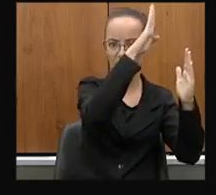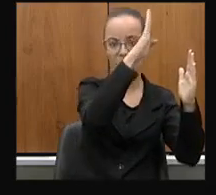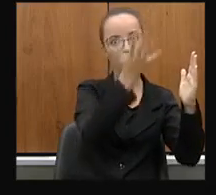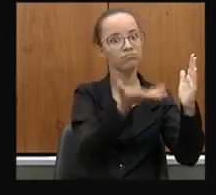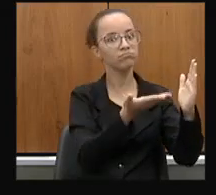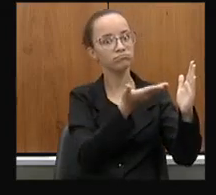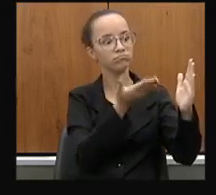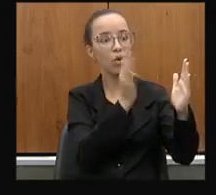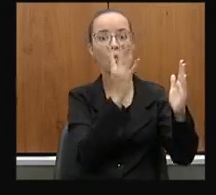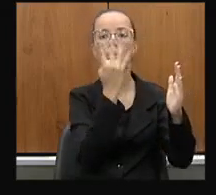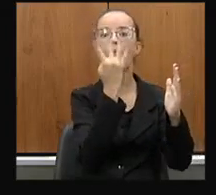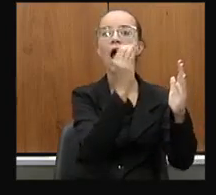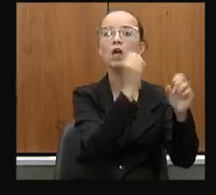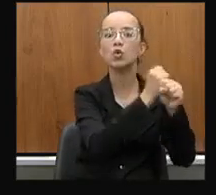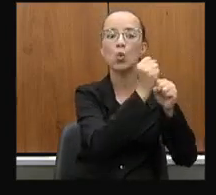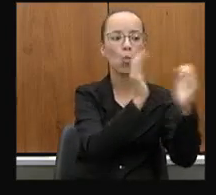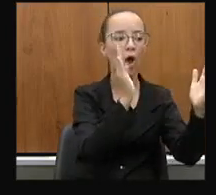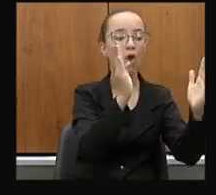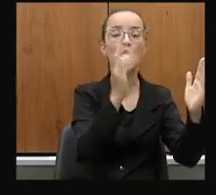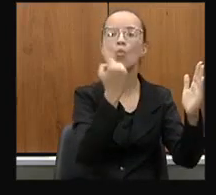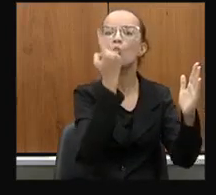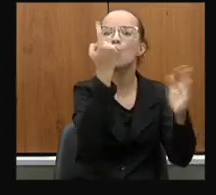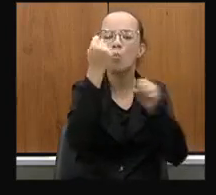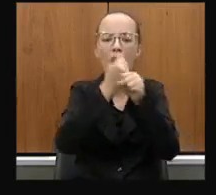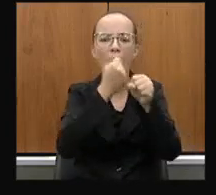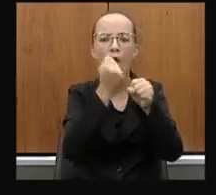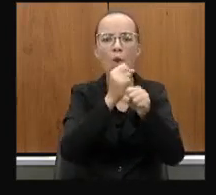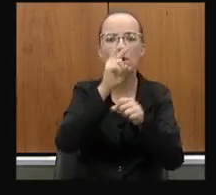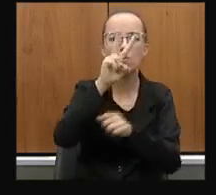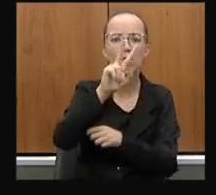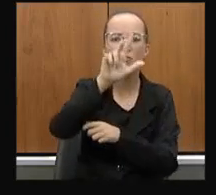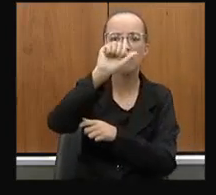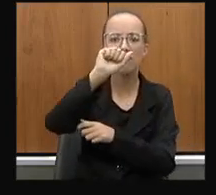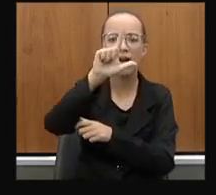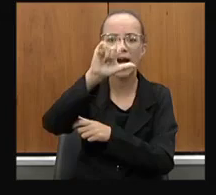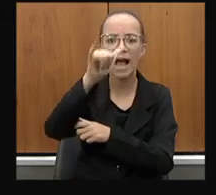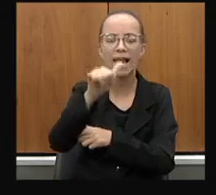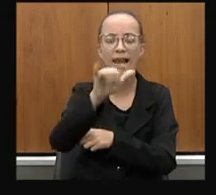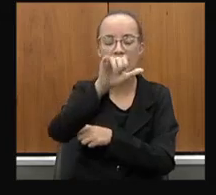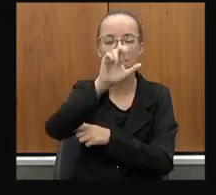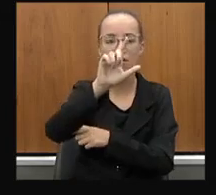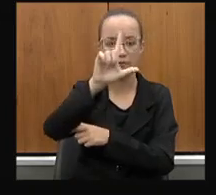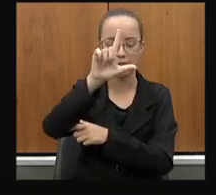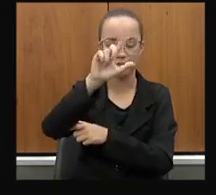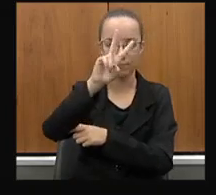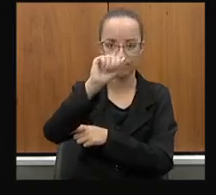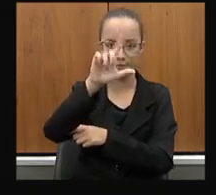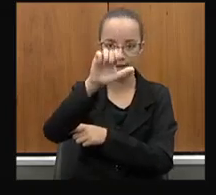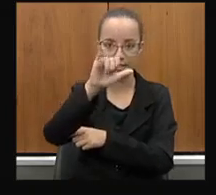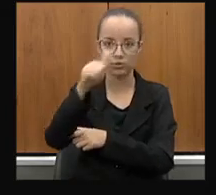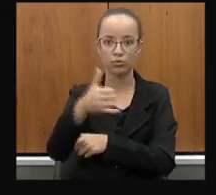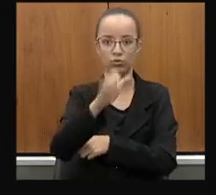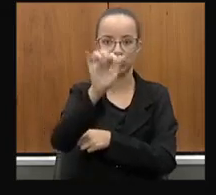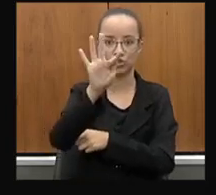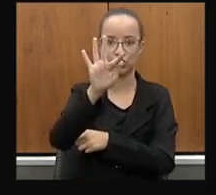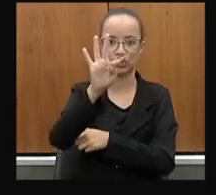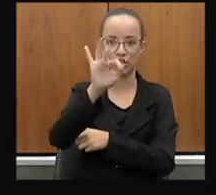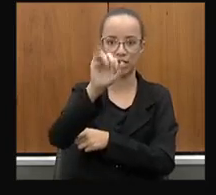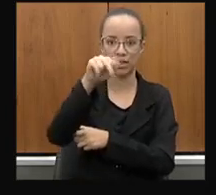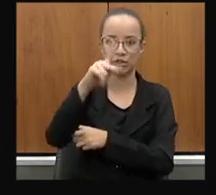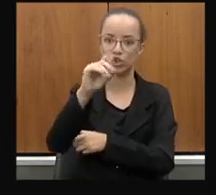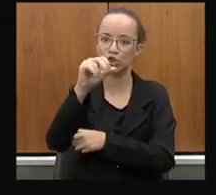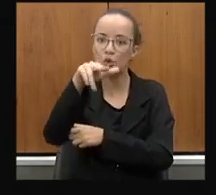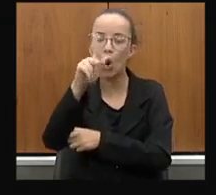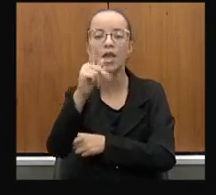que ficou quatro anos e não fez uma obra no Vale de Etionha, não fez uma obra, pelo que eu me lembro, aqui em Minas Gerais. Deixou a BR